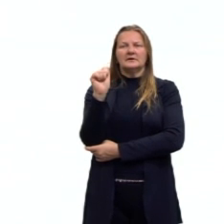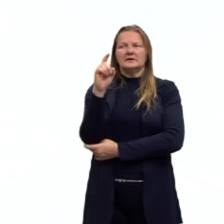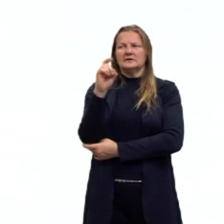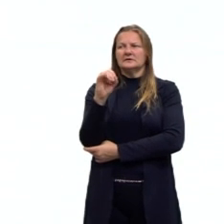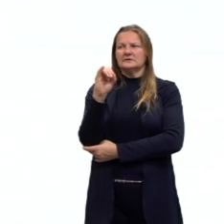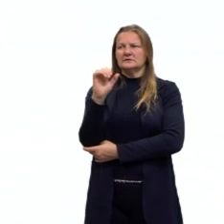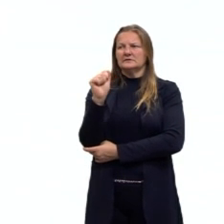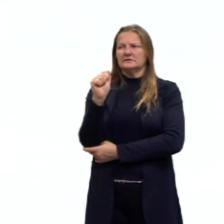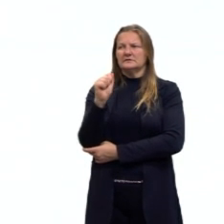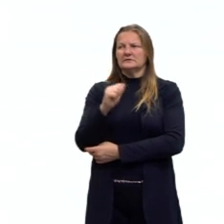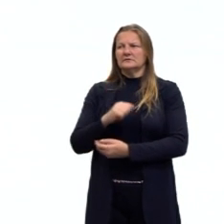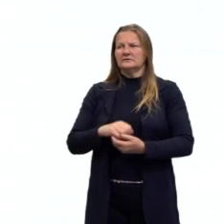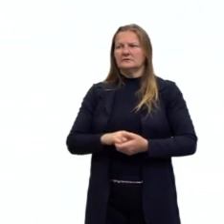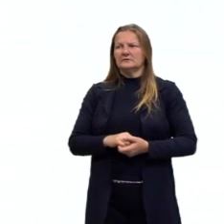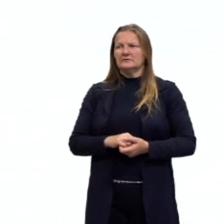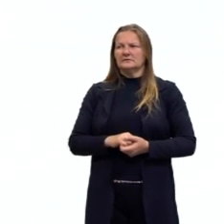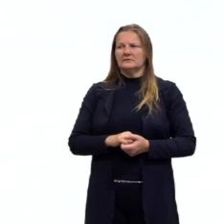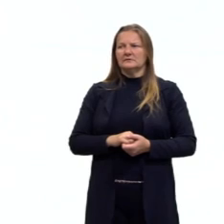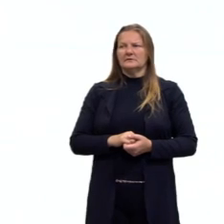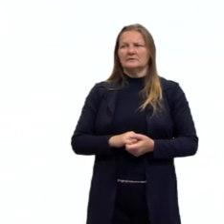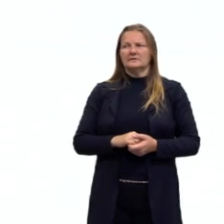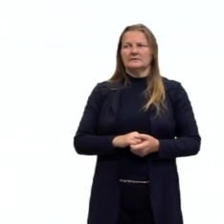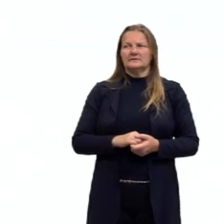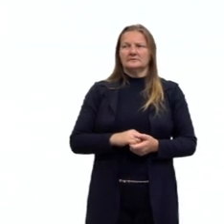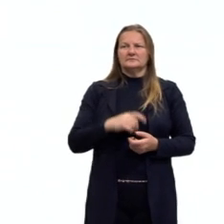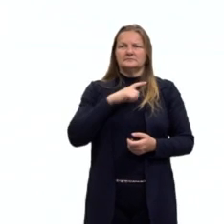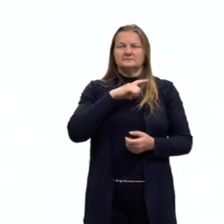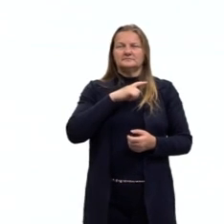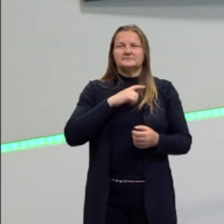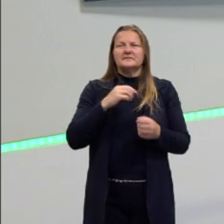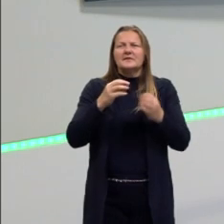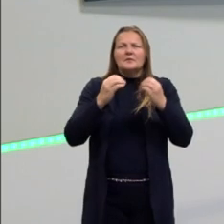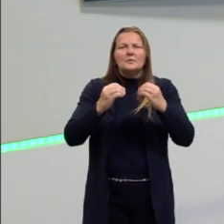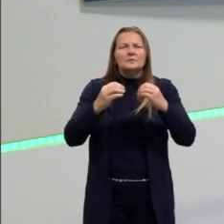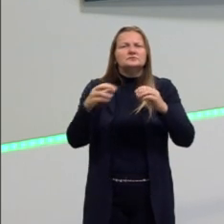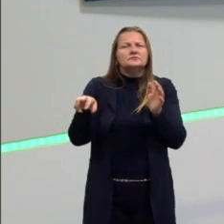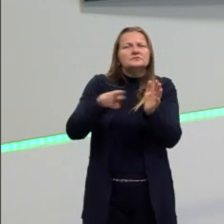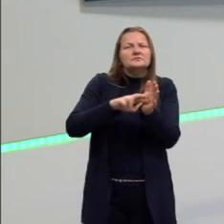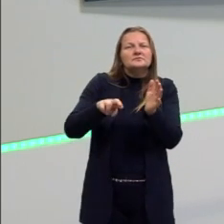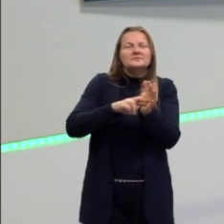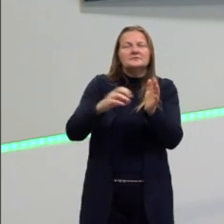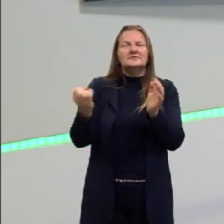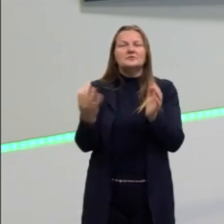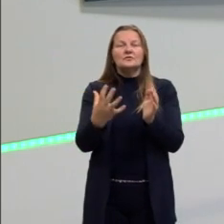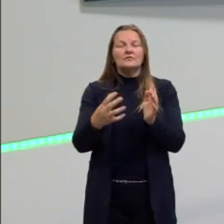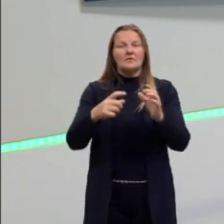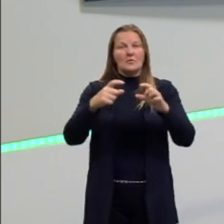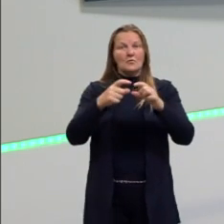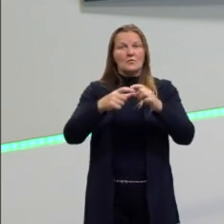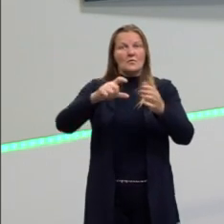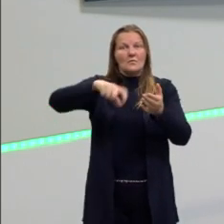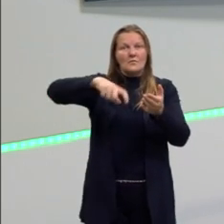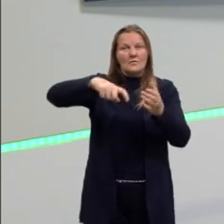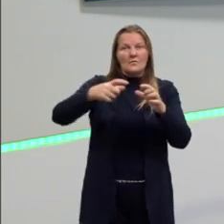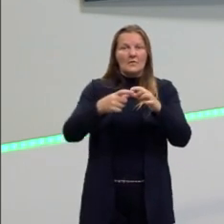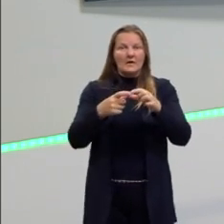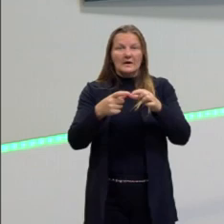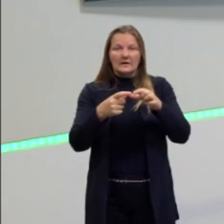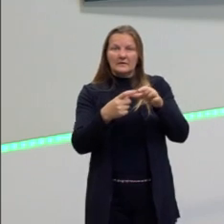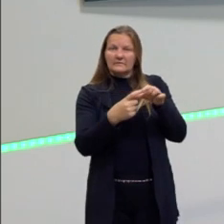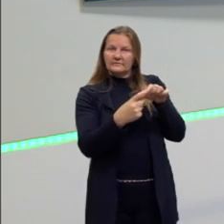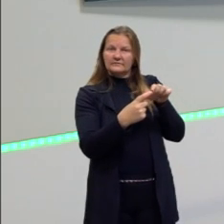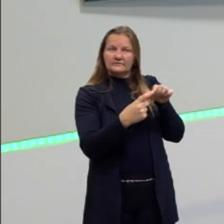disponível, é só chegar lá no posto, né? E atualizar sua caderneta vacinal, se você não se vacinou ainda,